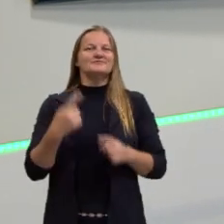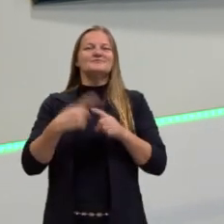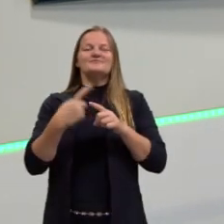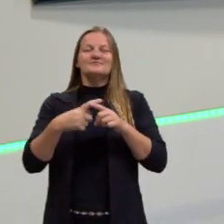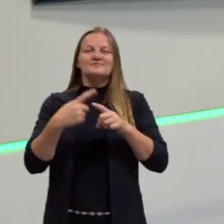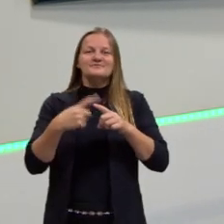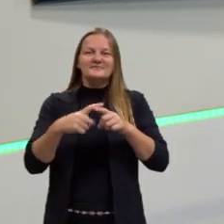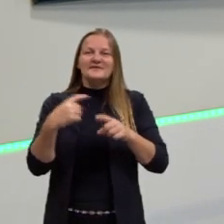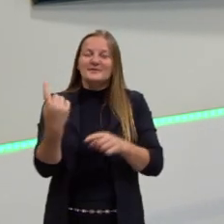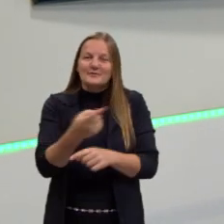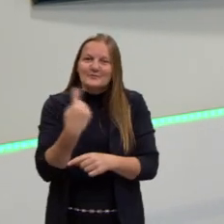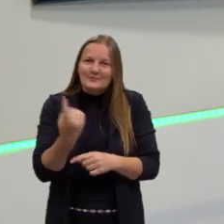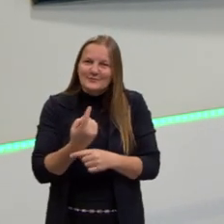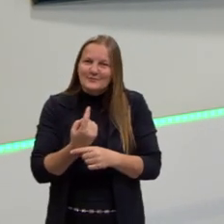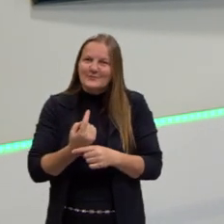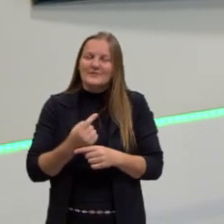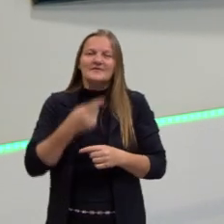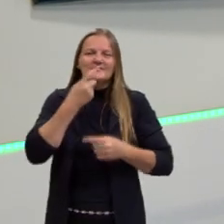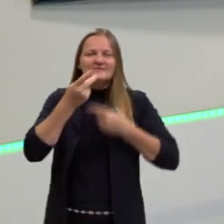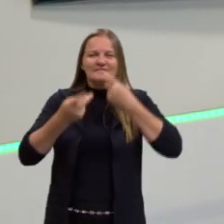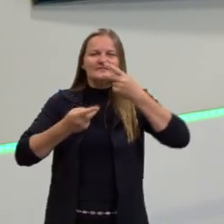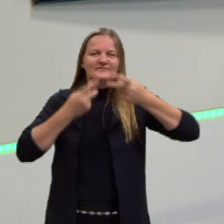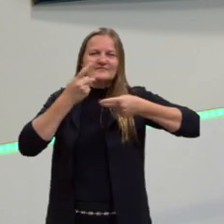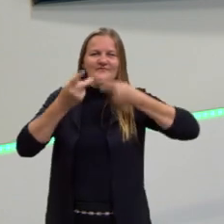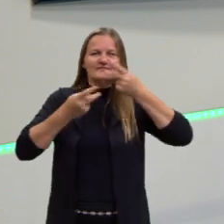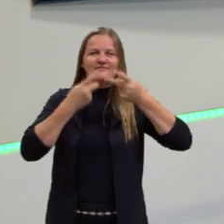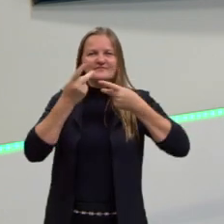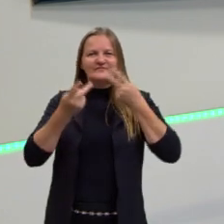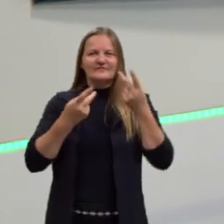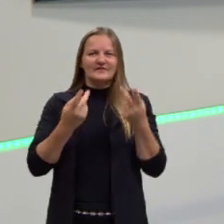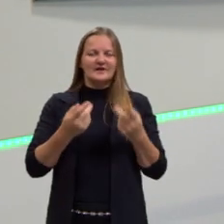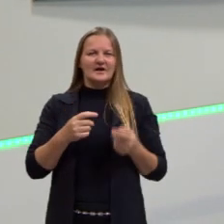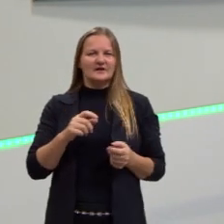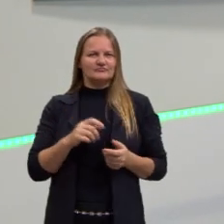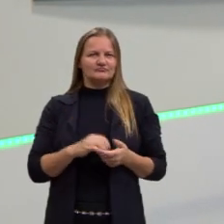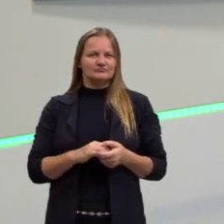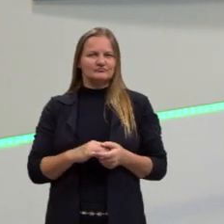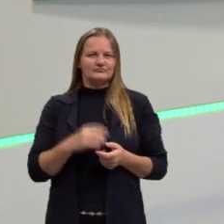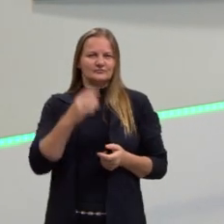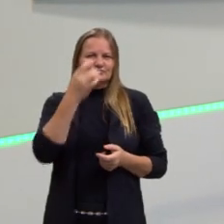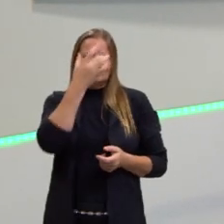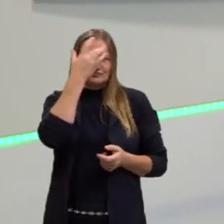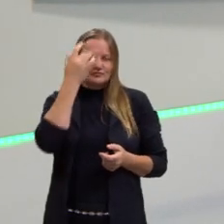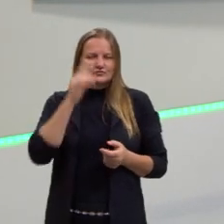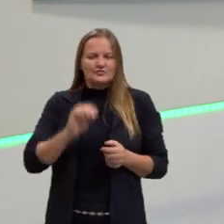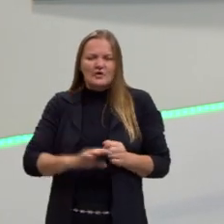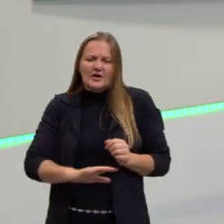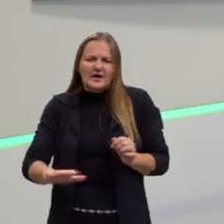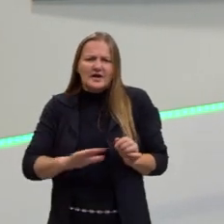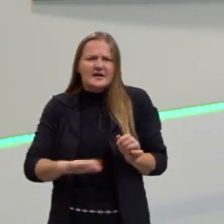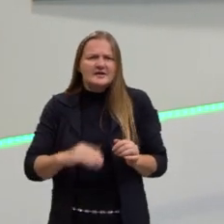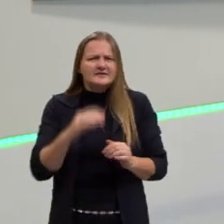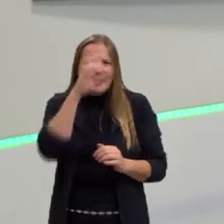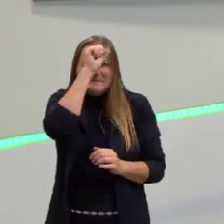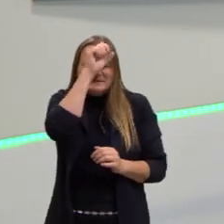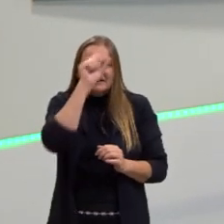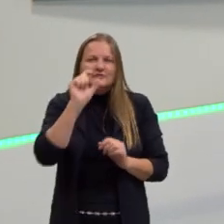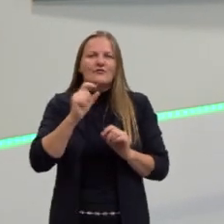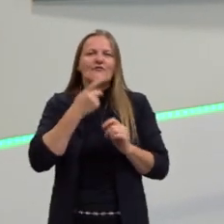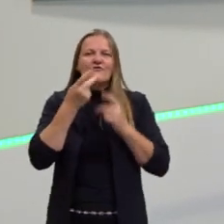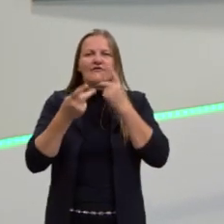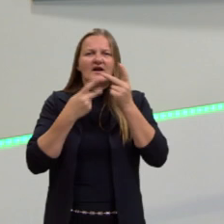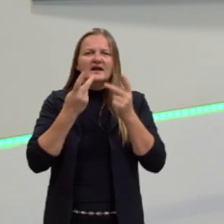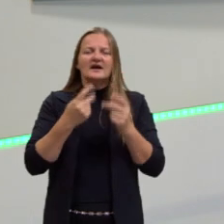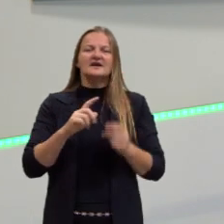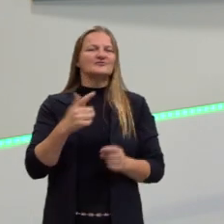Porque, para a gente falar, para a gente ser um sujeito, quando a é criança lá e está aprendendo a falar, a gente não precisa